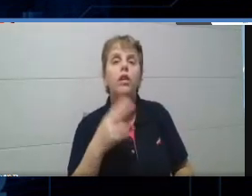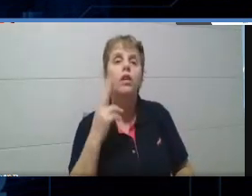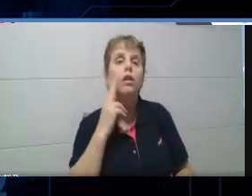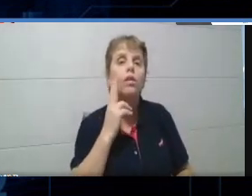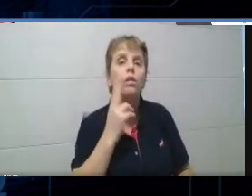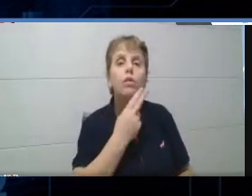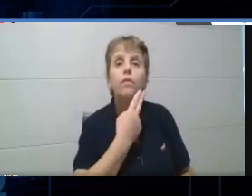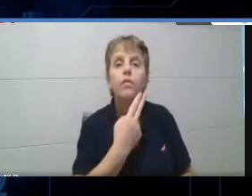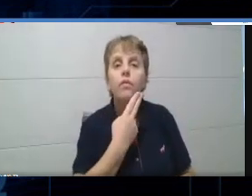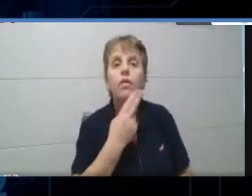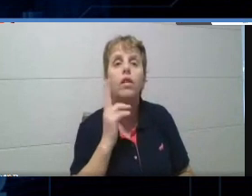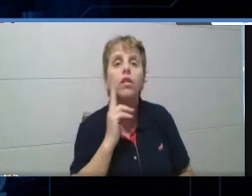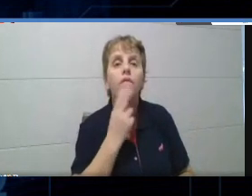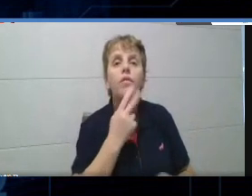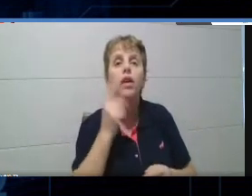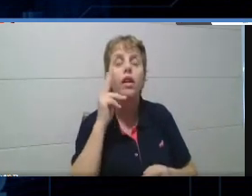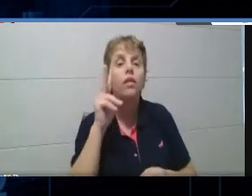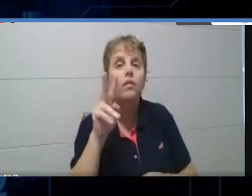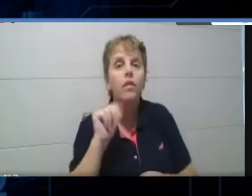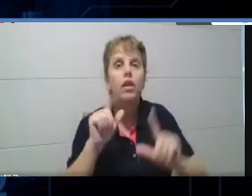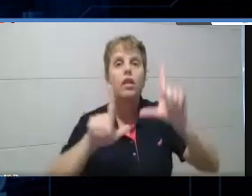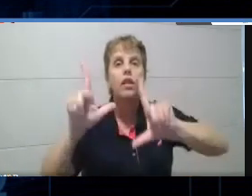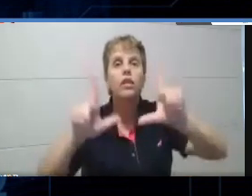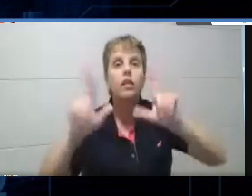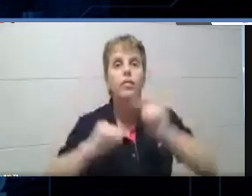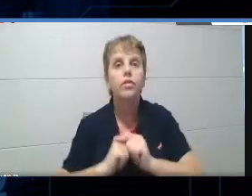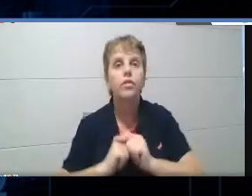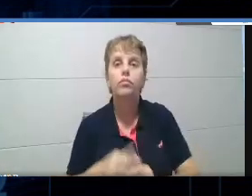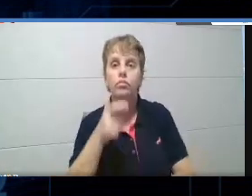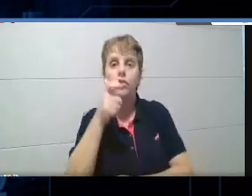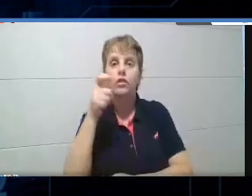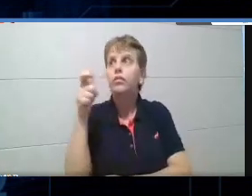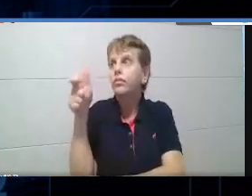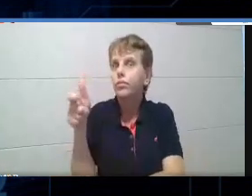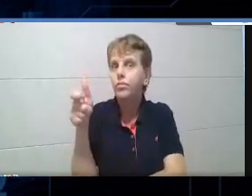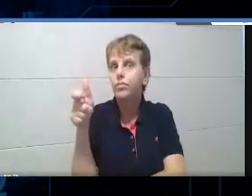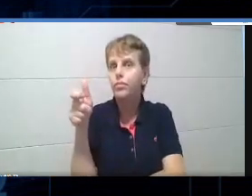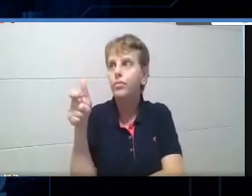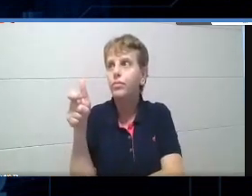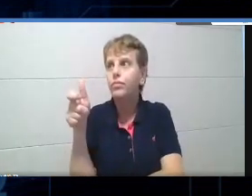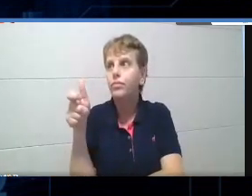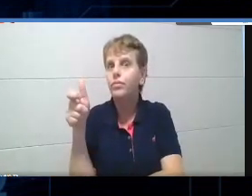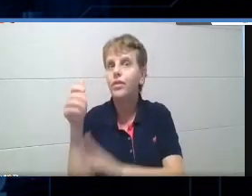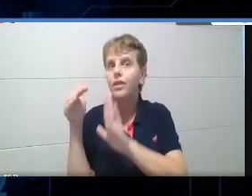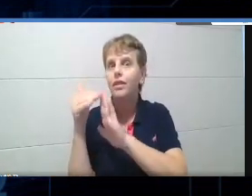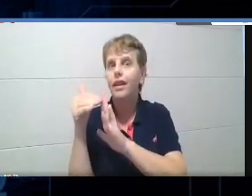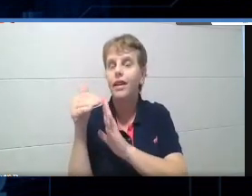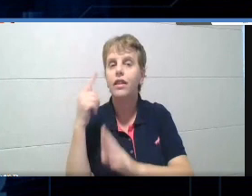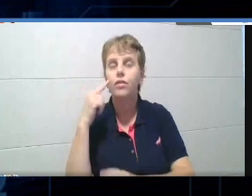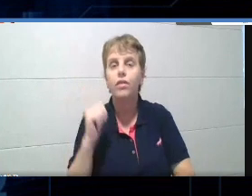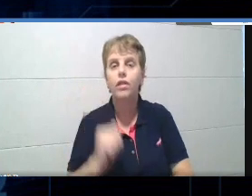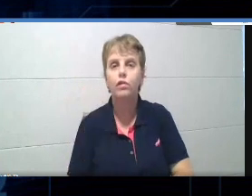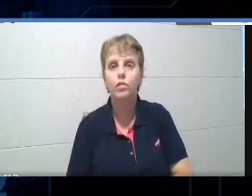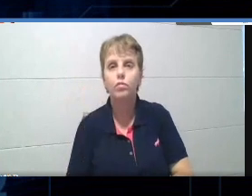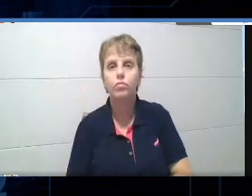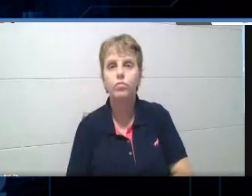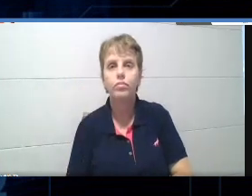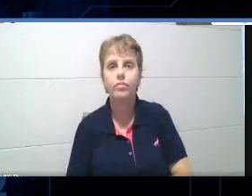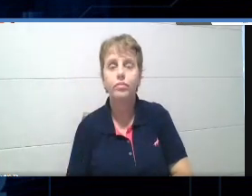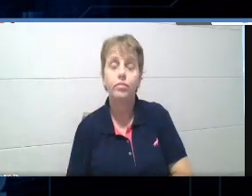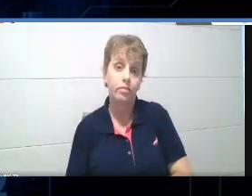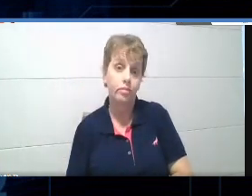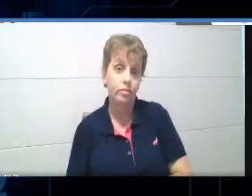grava lá com o seu celular e veja os verbos que a pessoa utilizou, né, olha as gírias, então você vai trabalhar de uma área muito